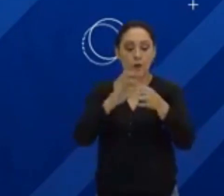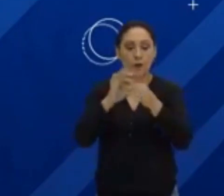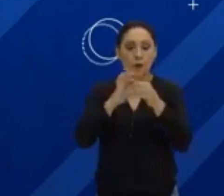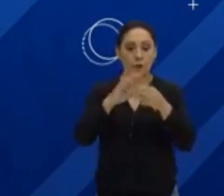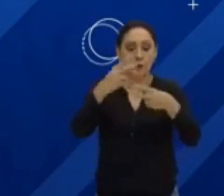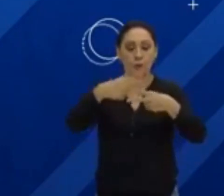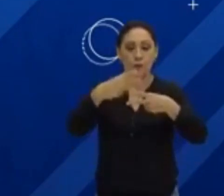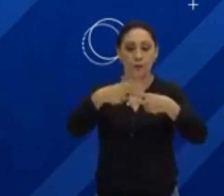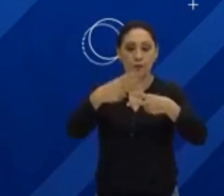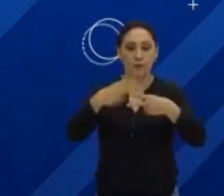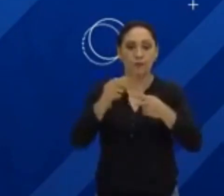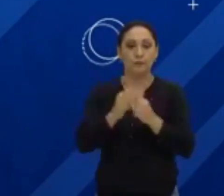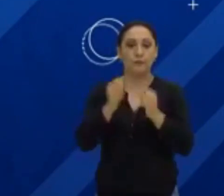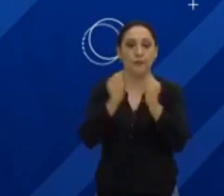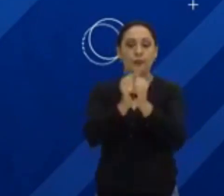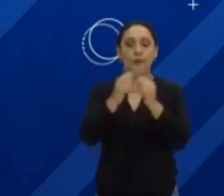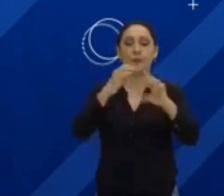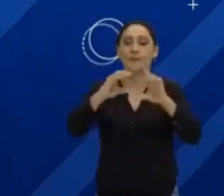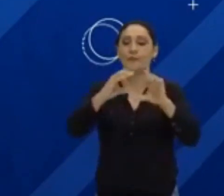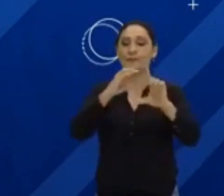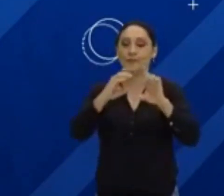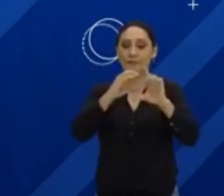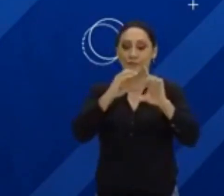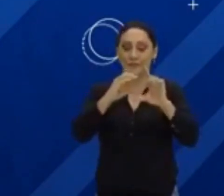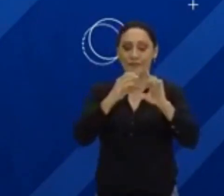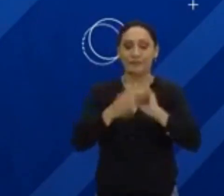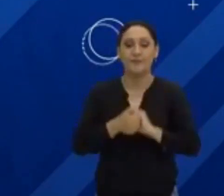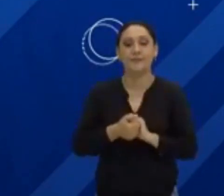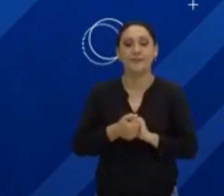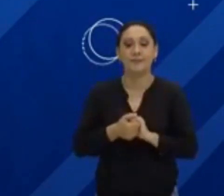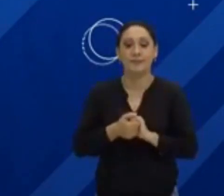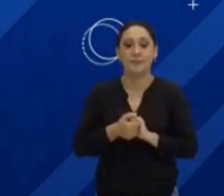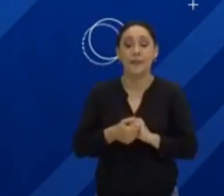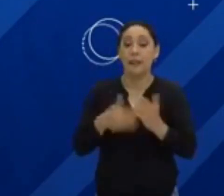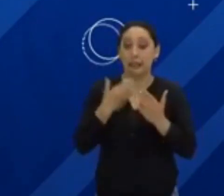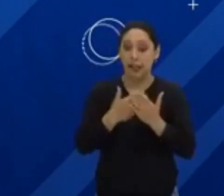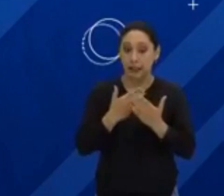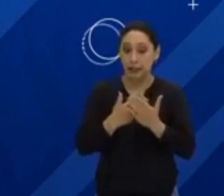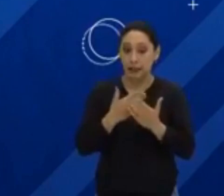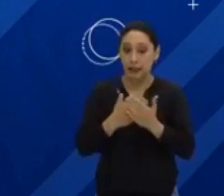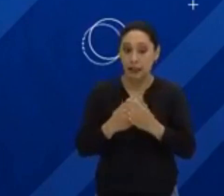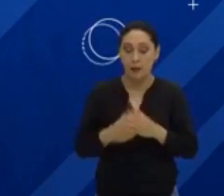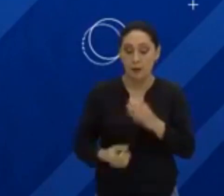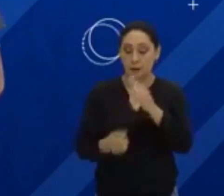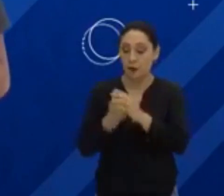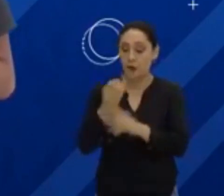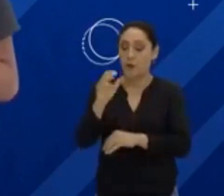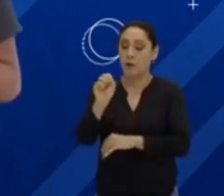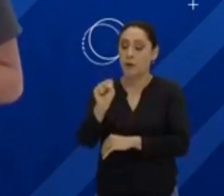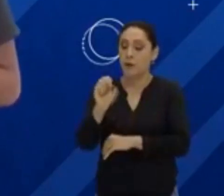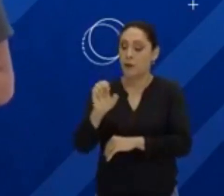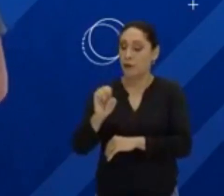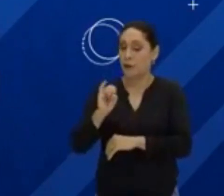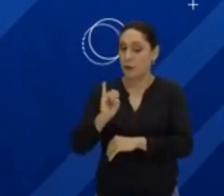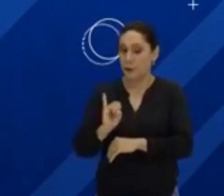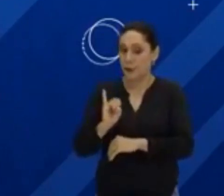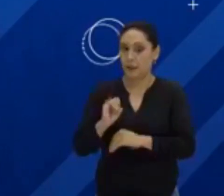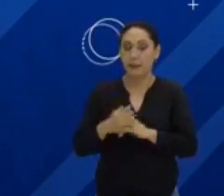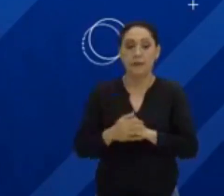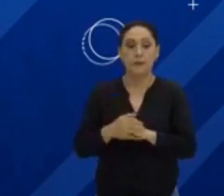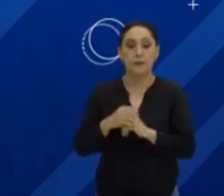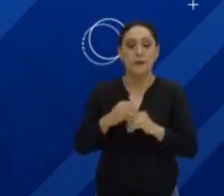de Educação, em parceria com a Rede Cultura de Comunicação. Essas aulas são produzidas pelo Centro de Mídia do Estado,